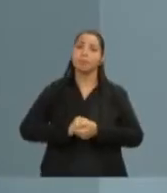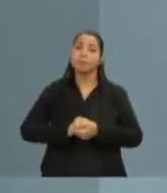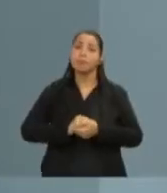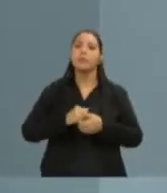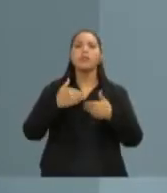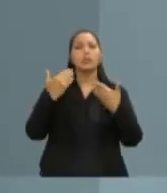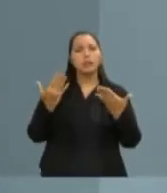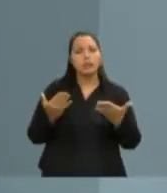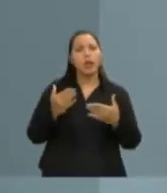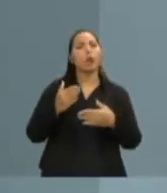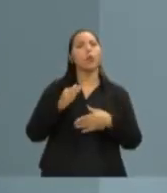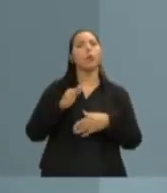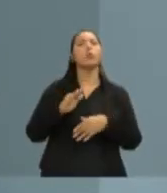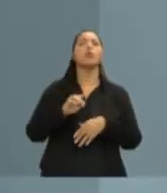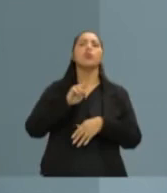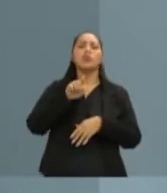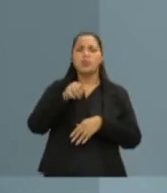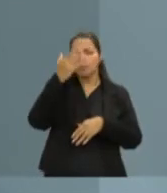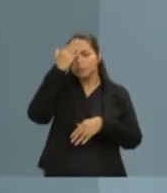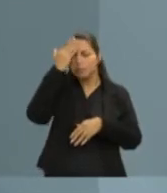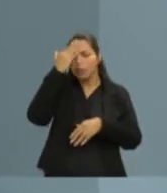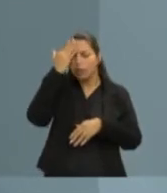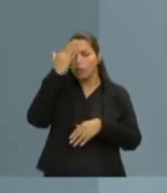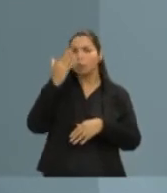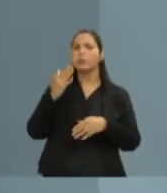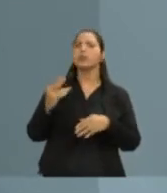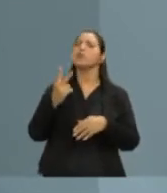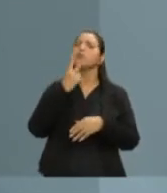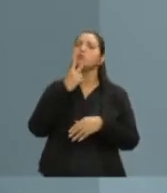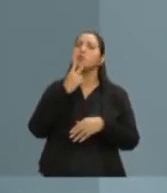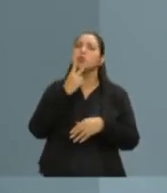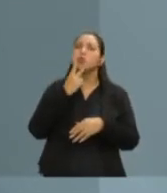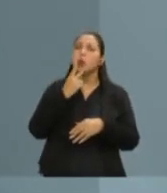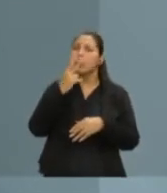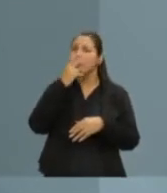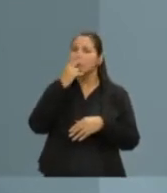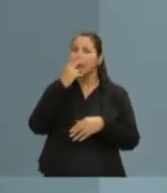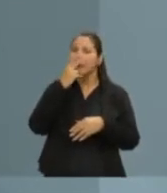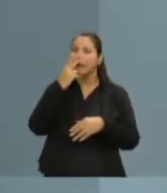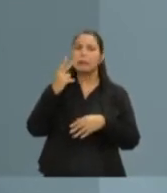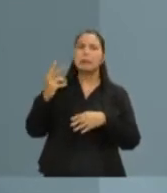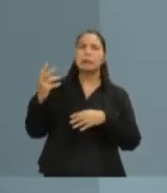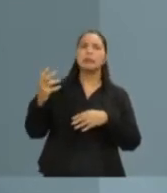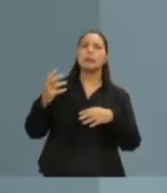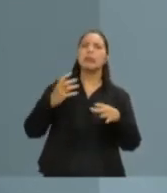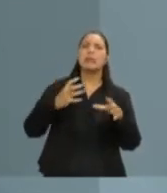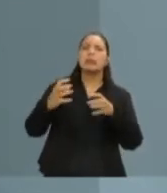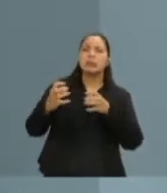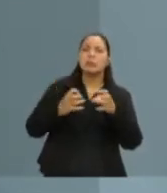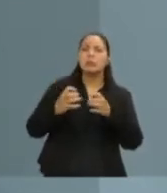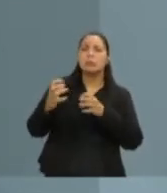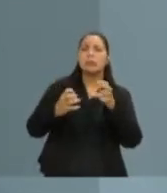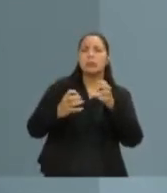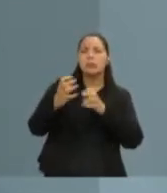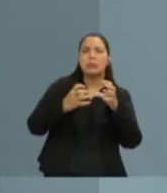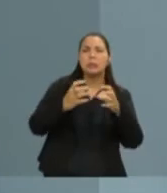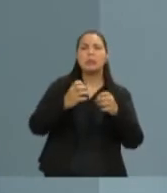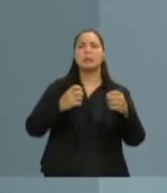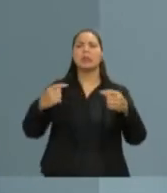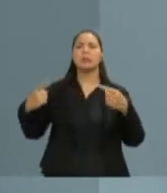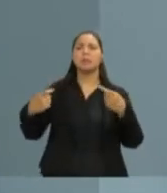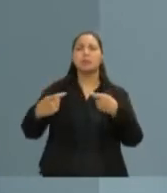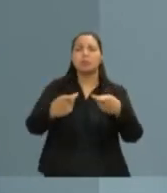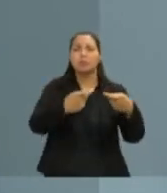Candidato, Vitória vive, infelizmente, uma briga, um choque de facções vinculadas ao crime organizado que